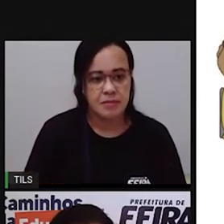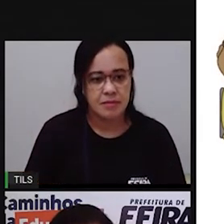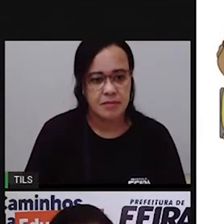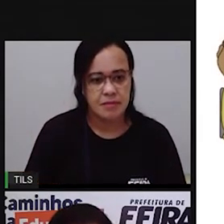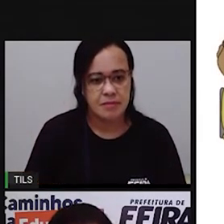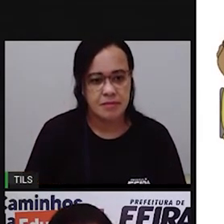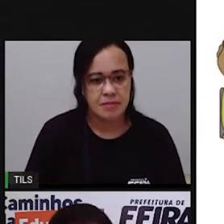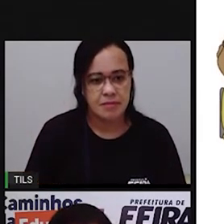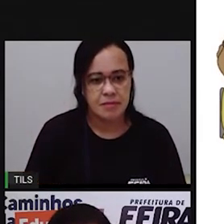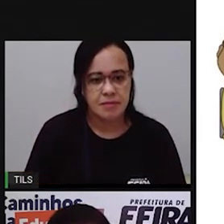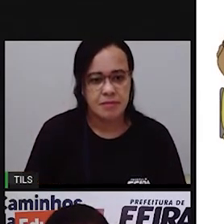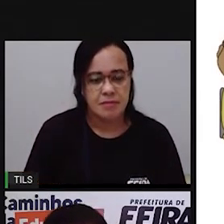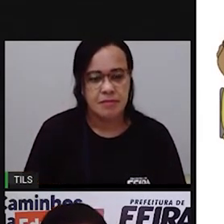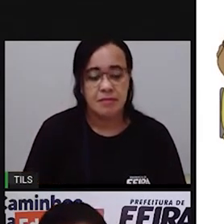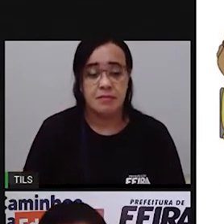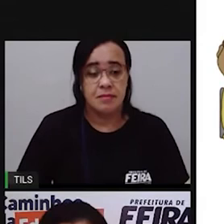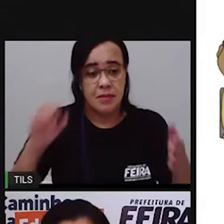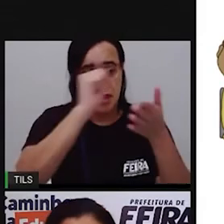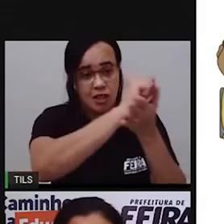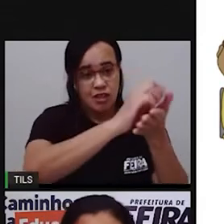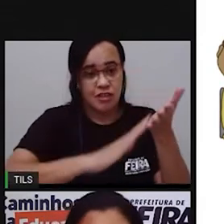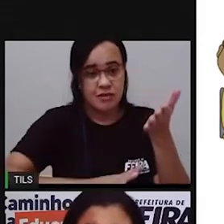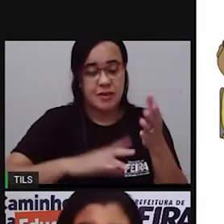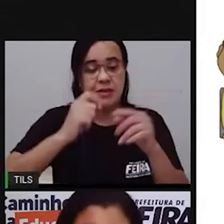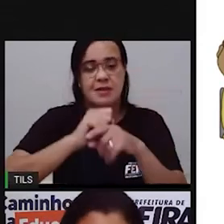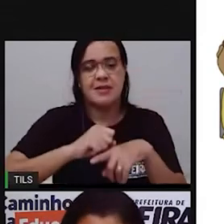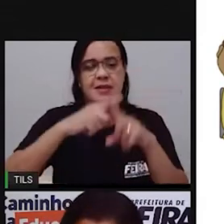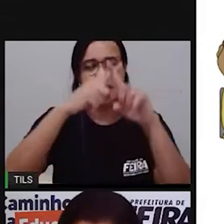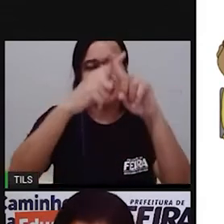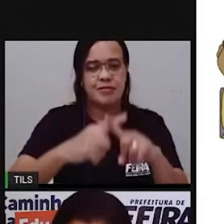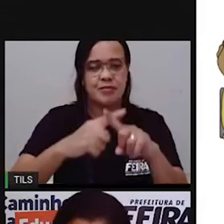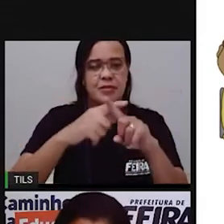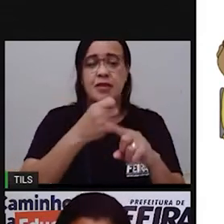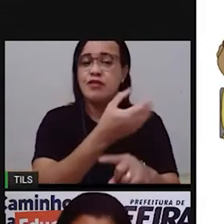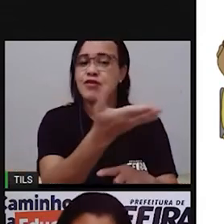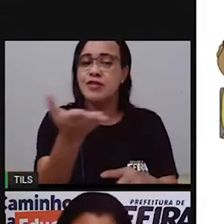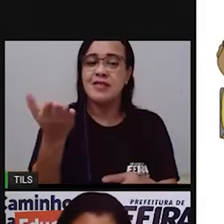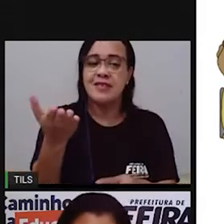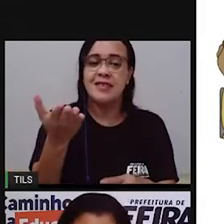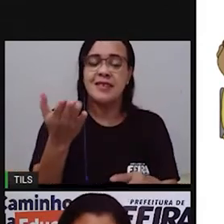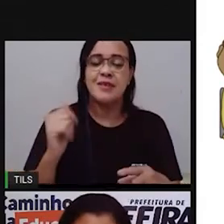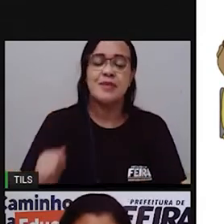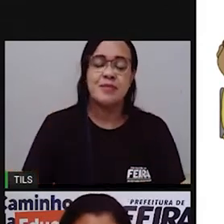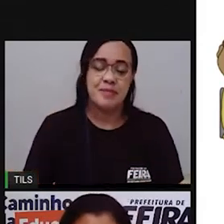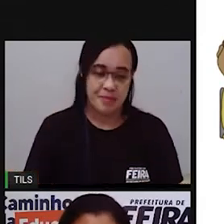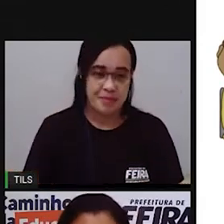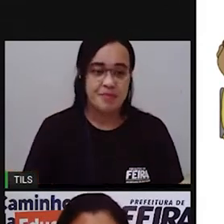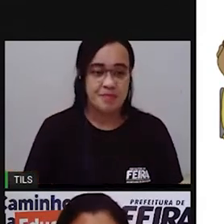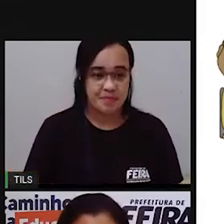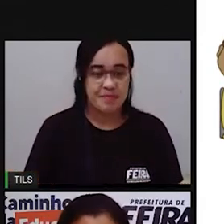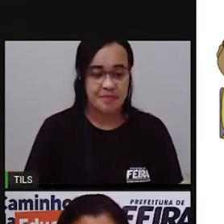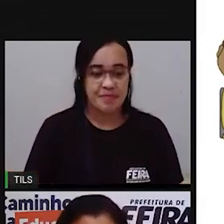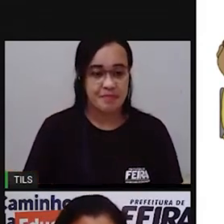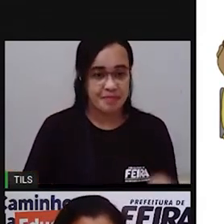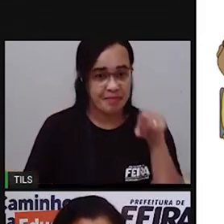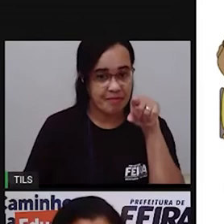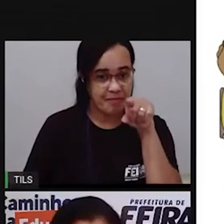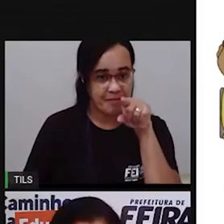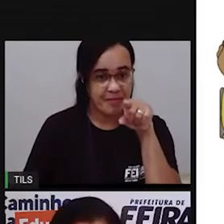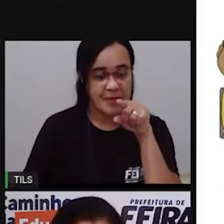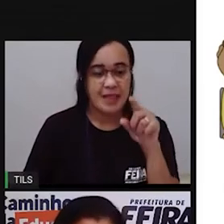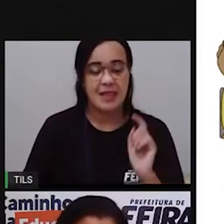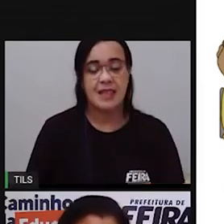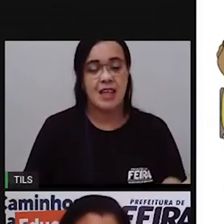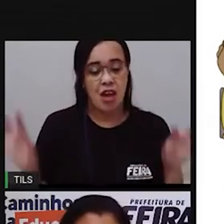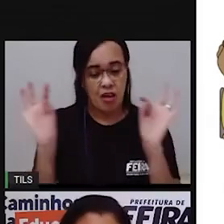vou deixar agora um desafio para você uma atividade você vai aí com